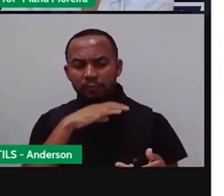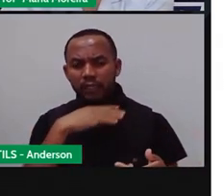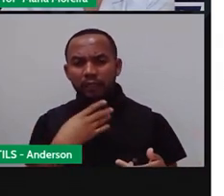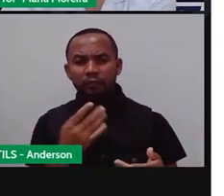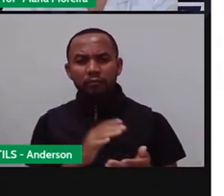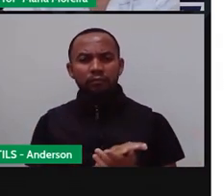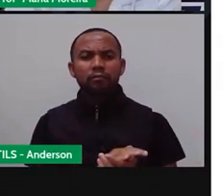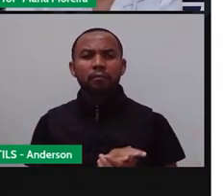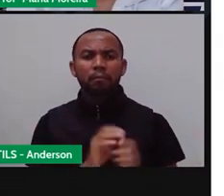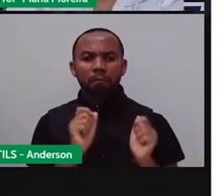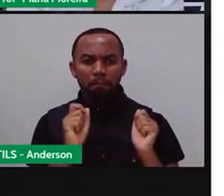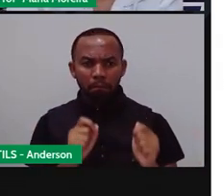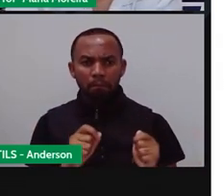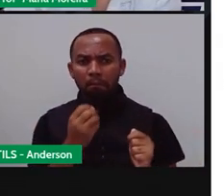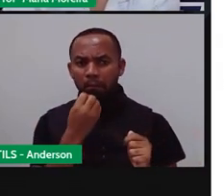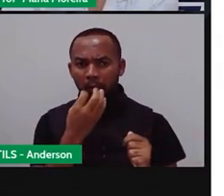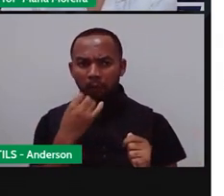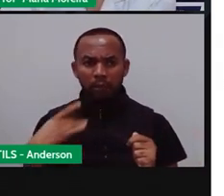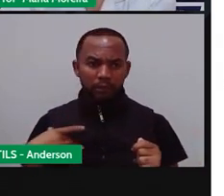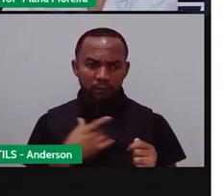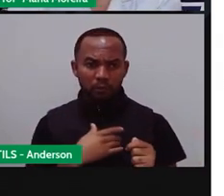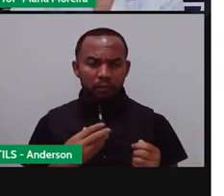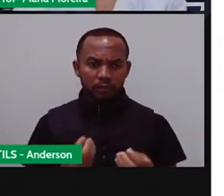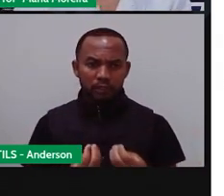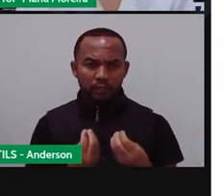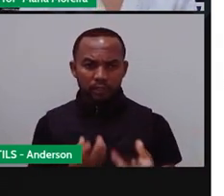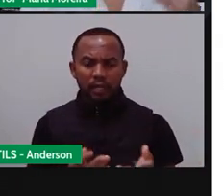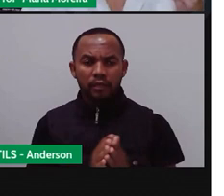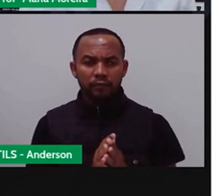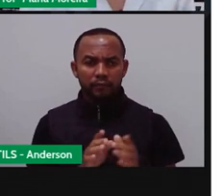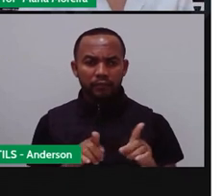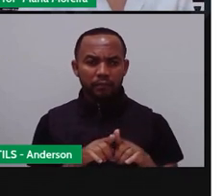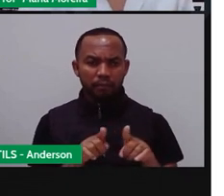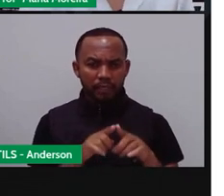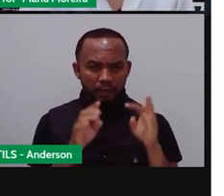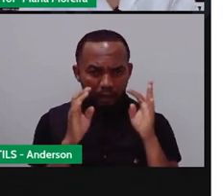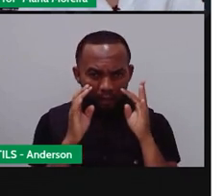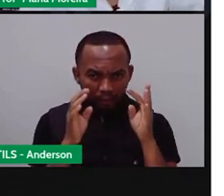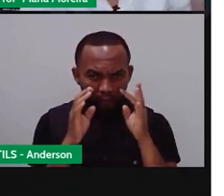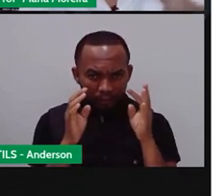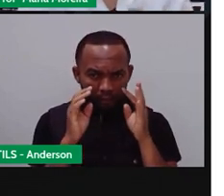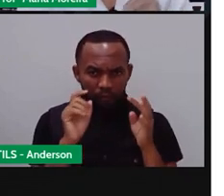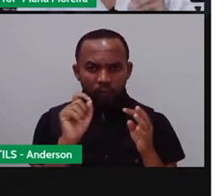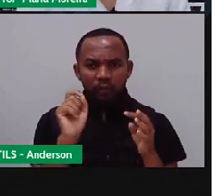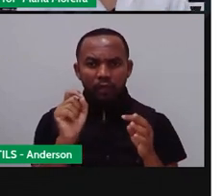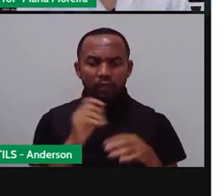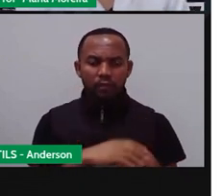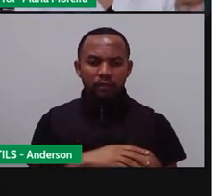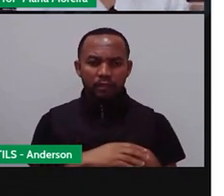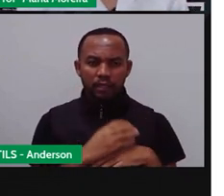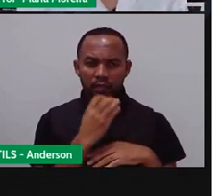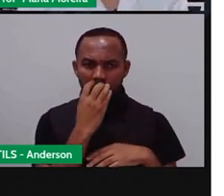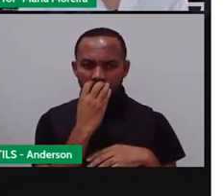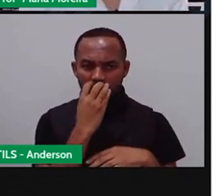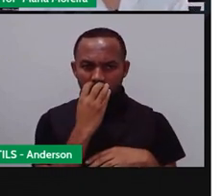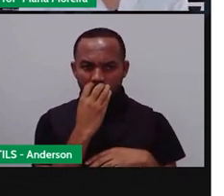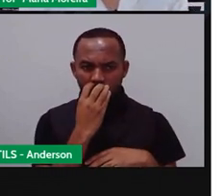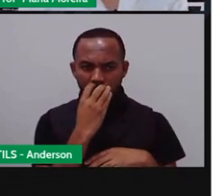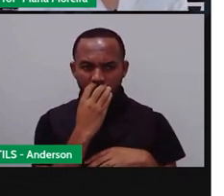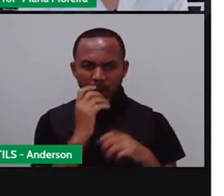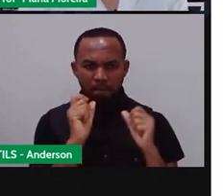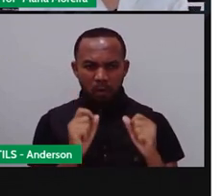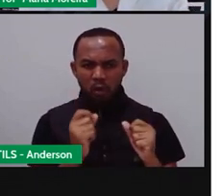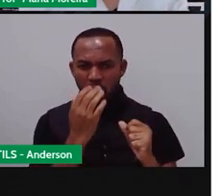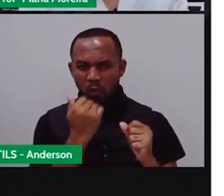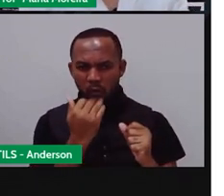fezes, rações mais nutritivas. Mas a gente precisa estar atento ao quê? O cachorro vai comer a ração do gato?